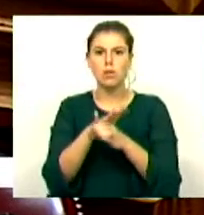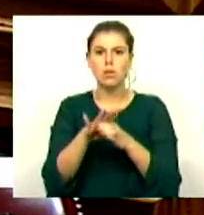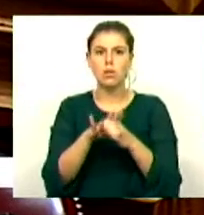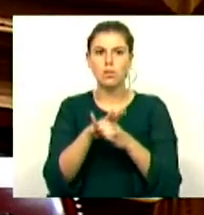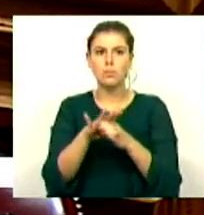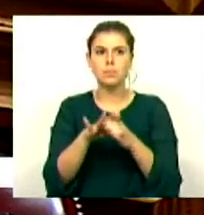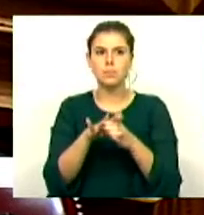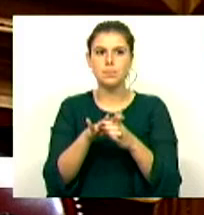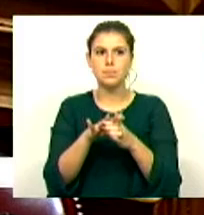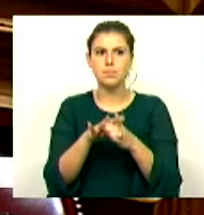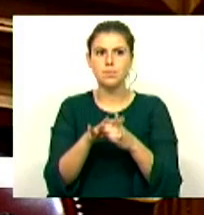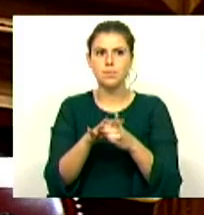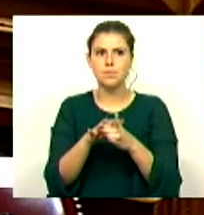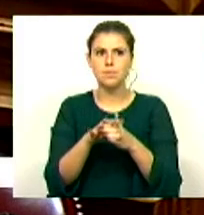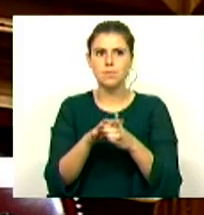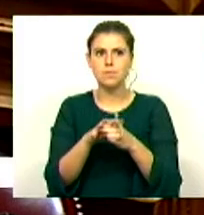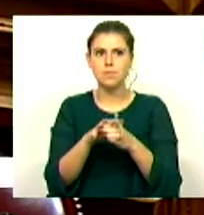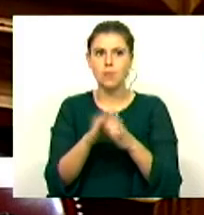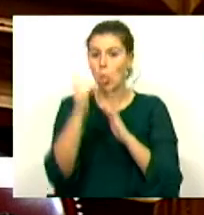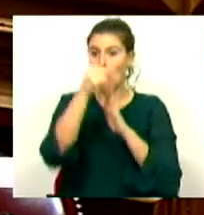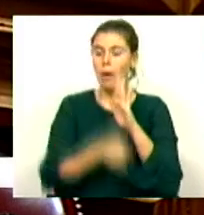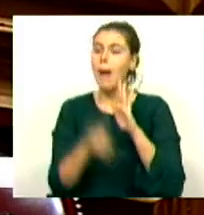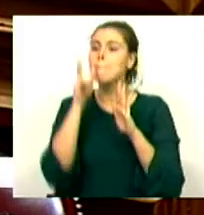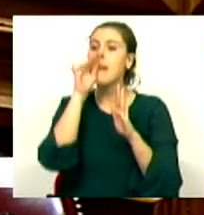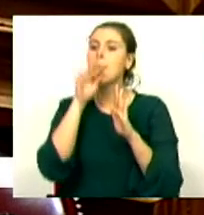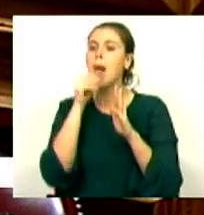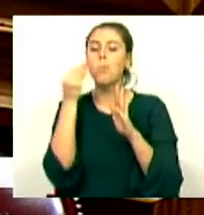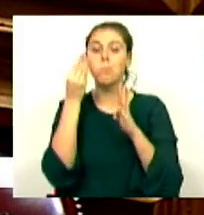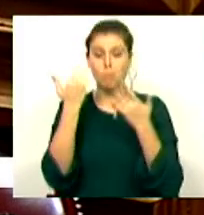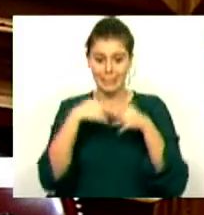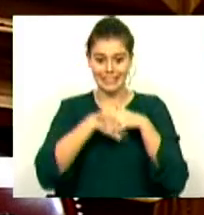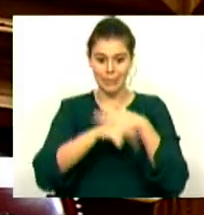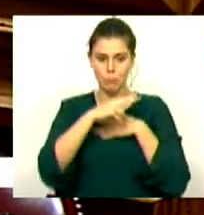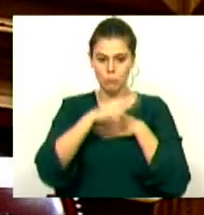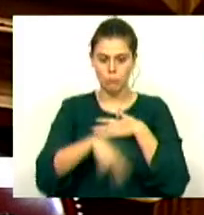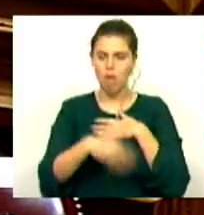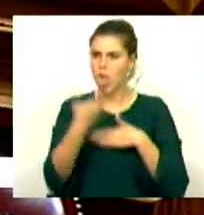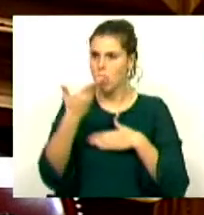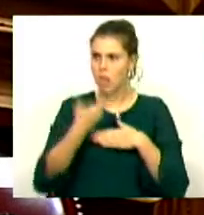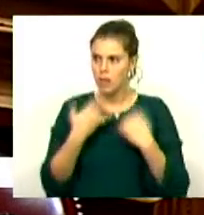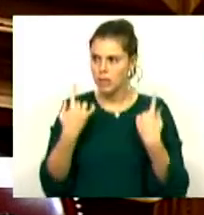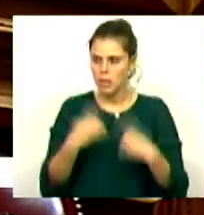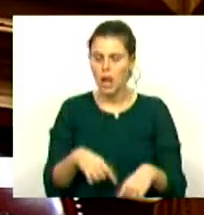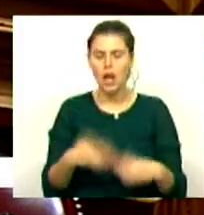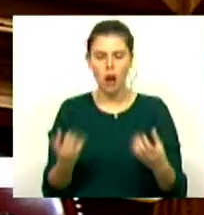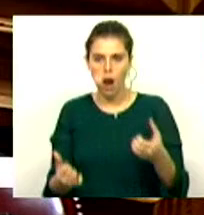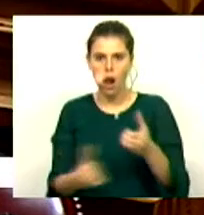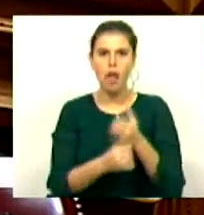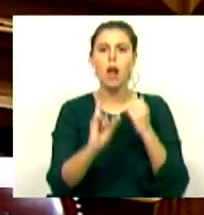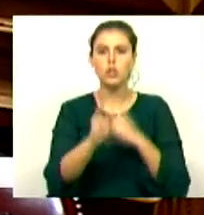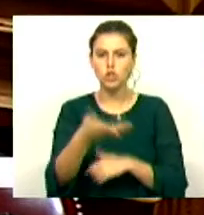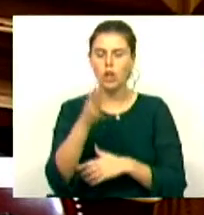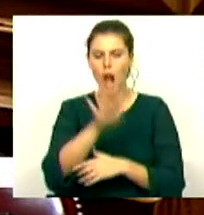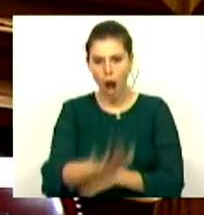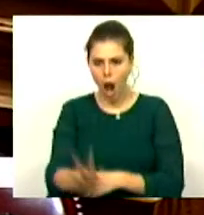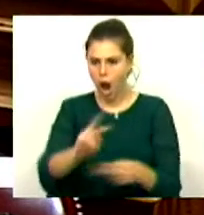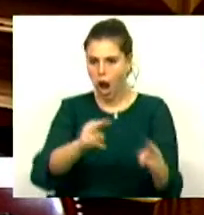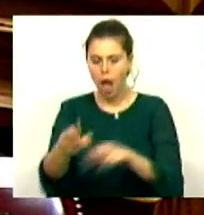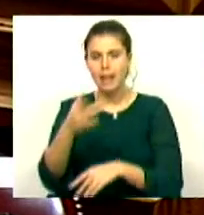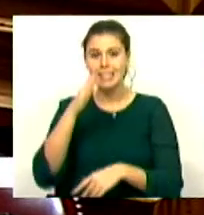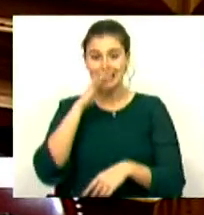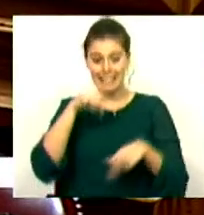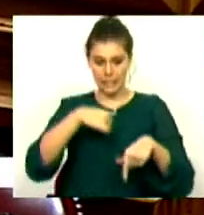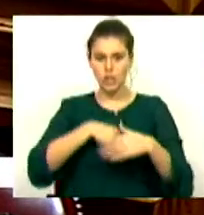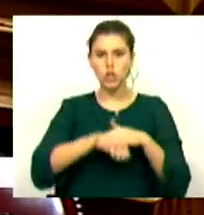que a regularidade do documental dos seus pais que nasceram em Portugal, têm um direito subjetivo à naturalização. Se aqui